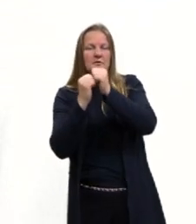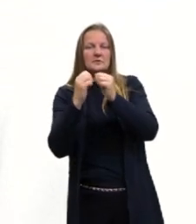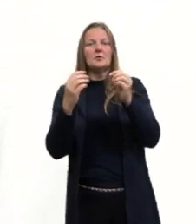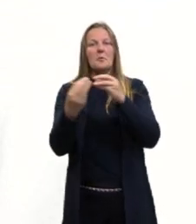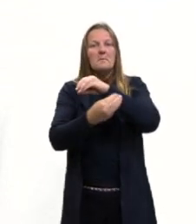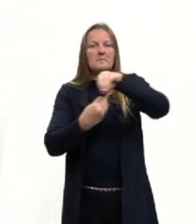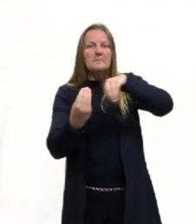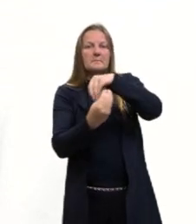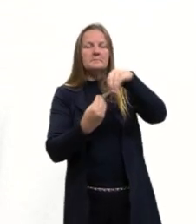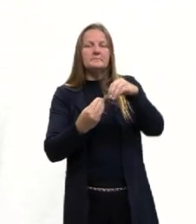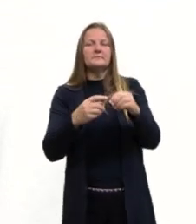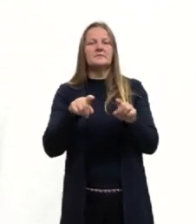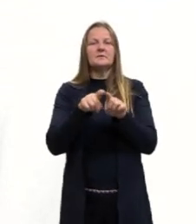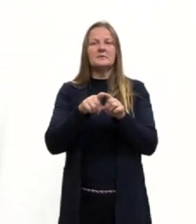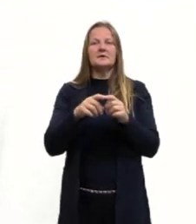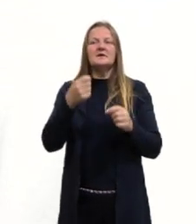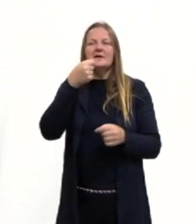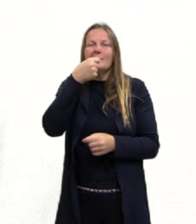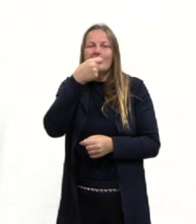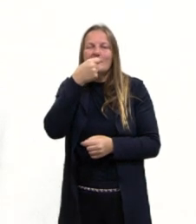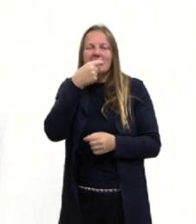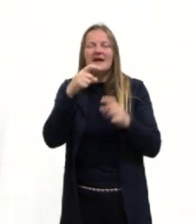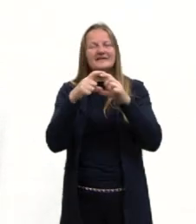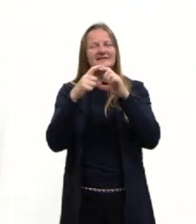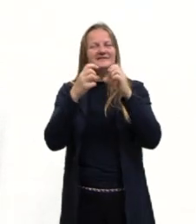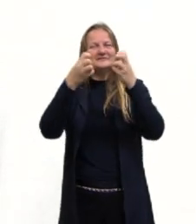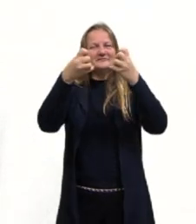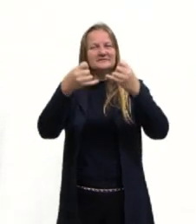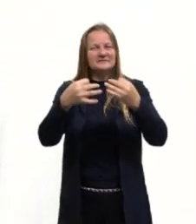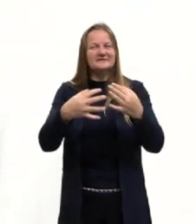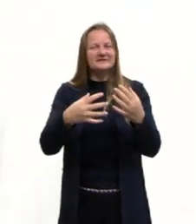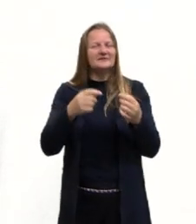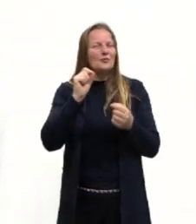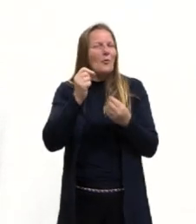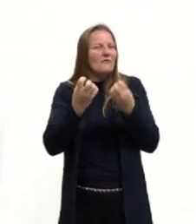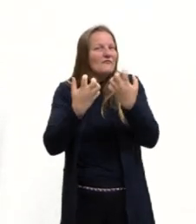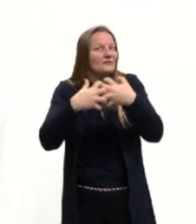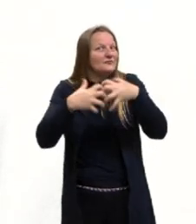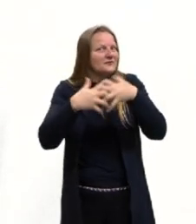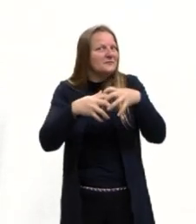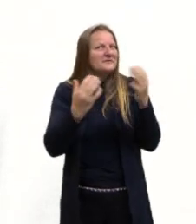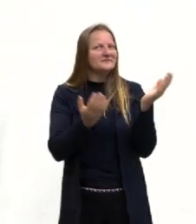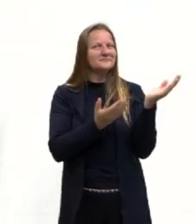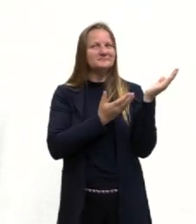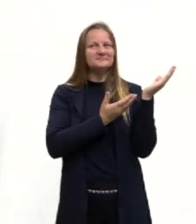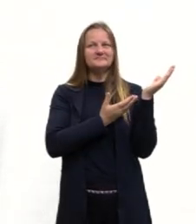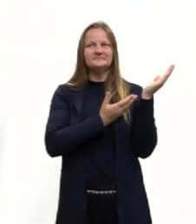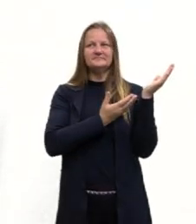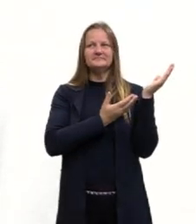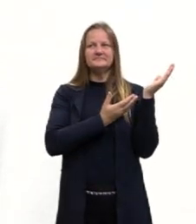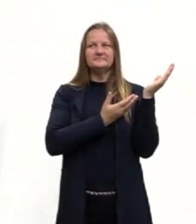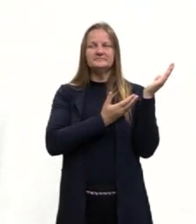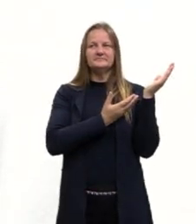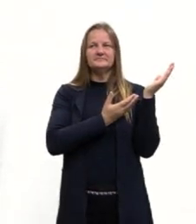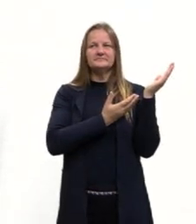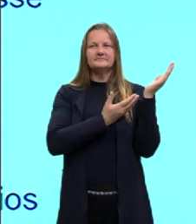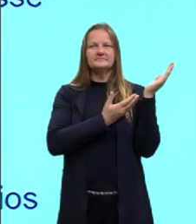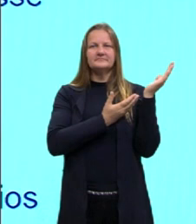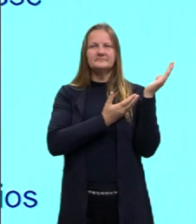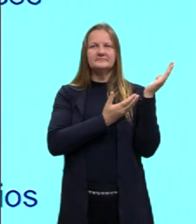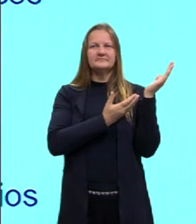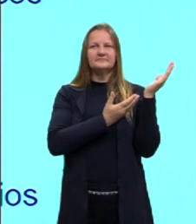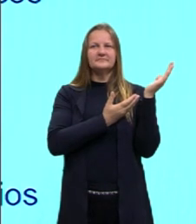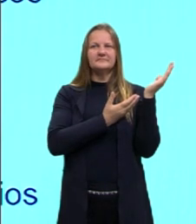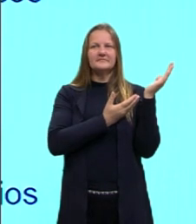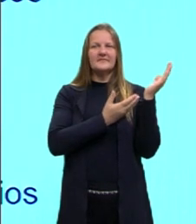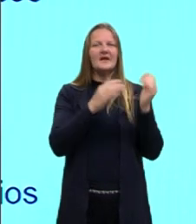Entre outras coisas. E eu trago uma charge aqui pra vocês, falando exatamente essa questão, pode aparecer pra você sempre, né,